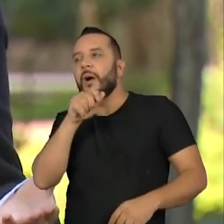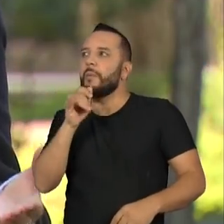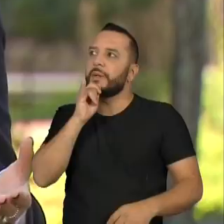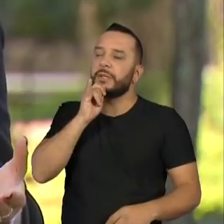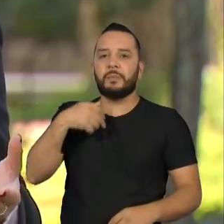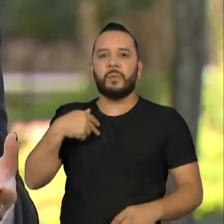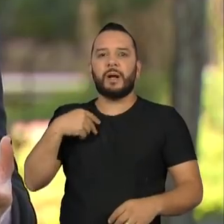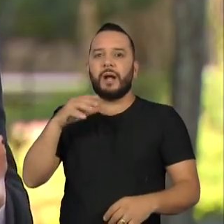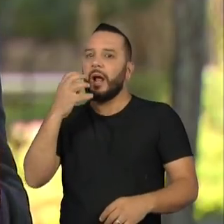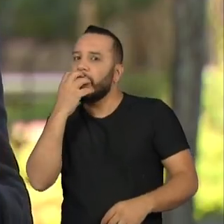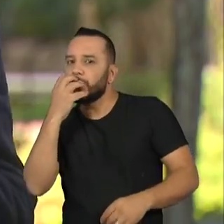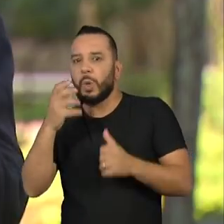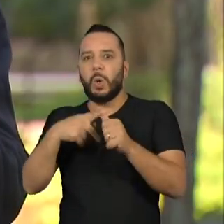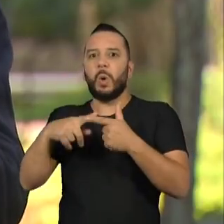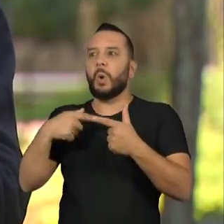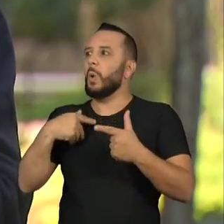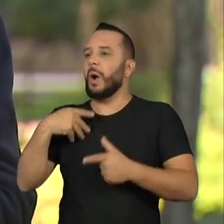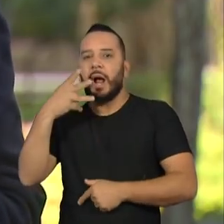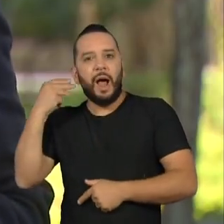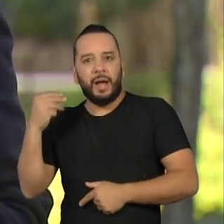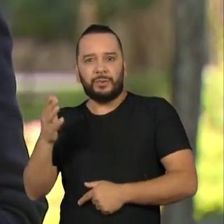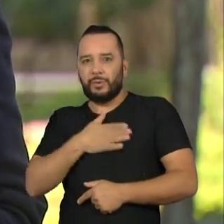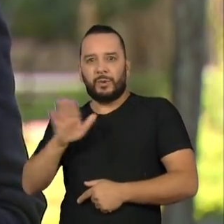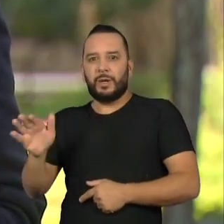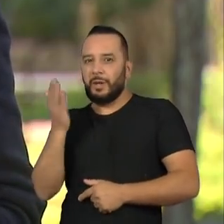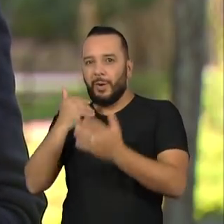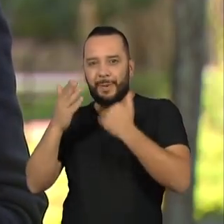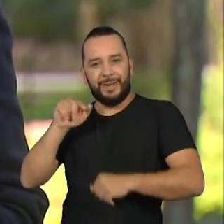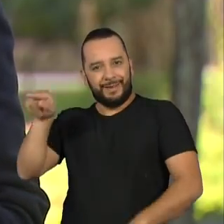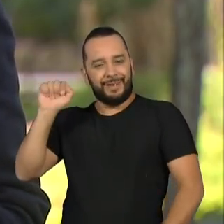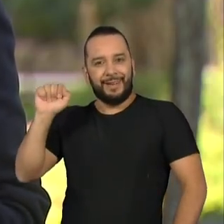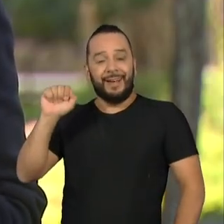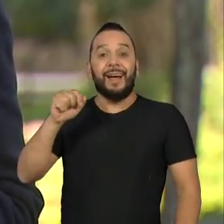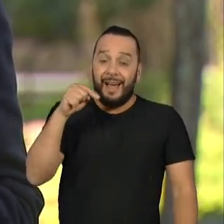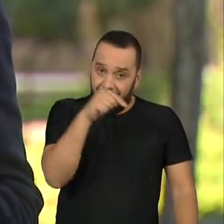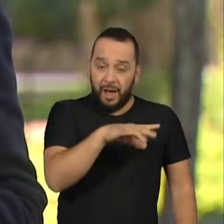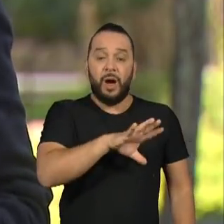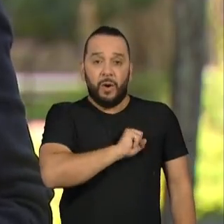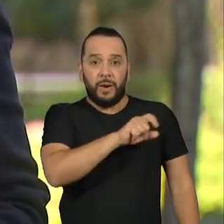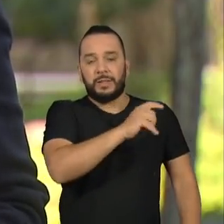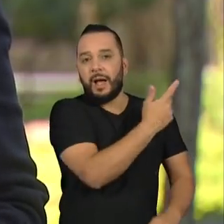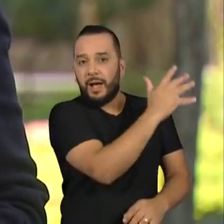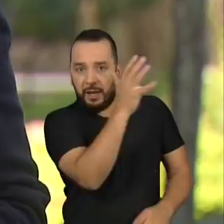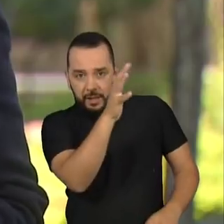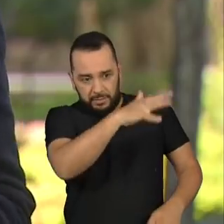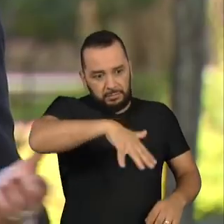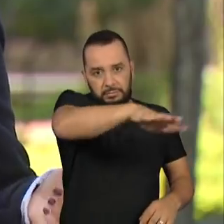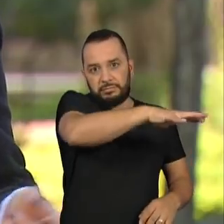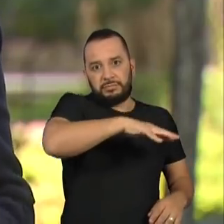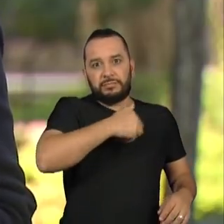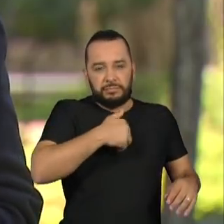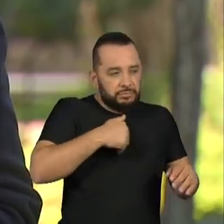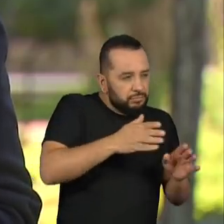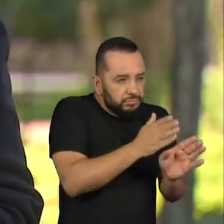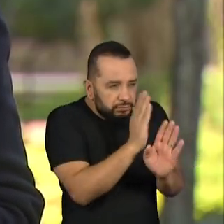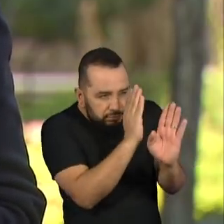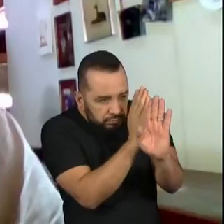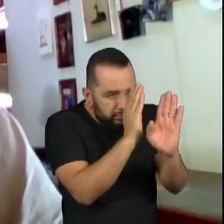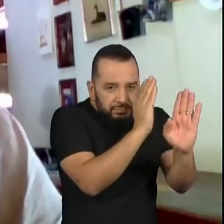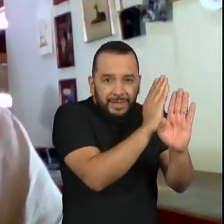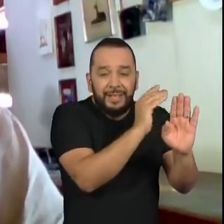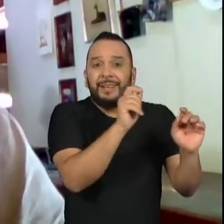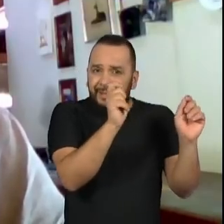mais do que preservar a vida de uma única espécie. São garantia de sobrevivência para um ecossistema inteiro.